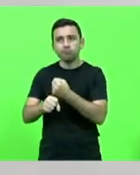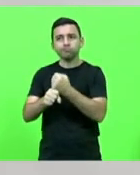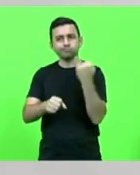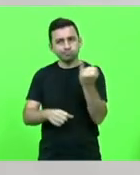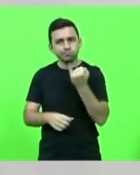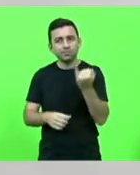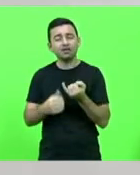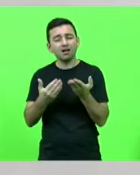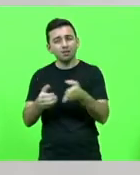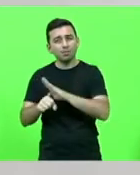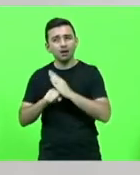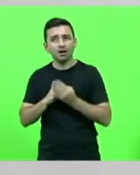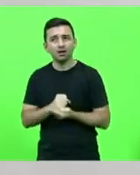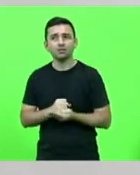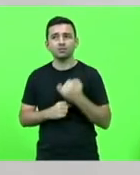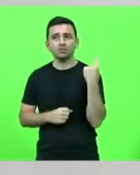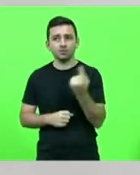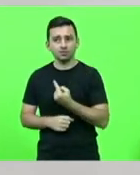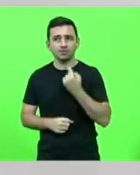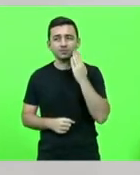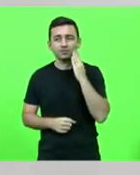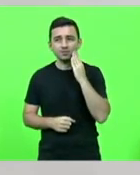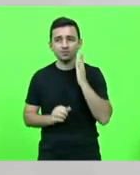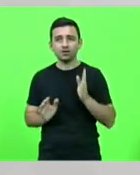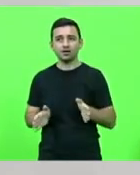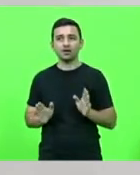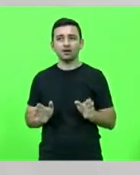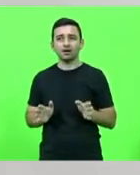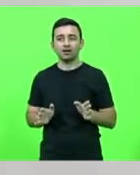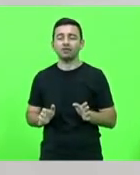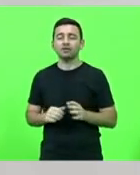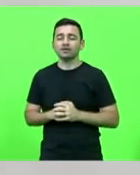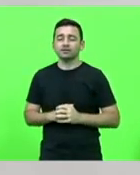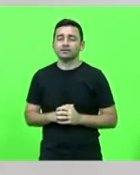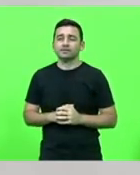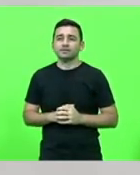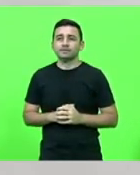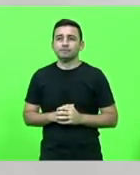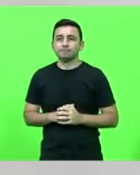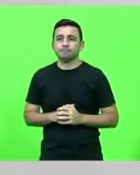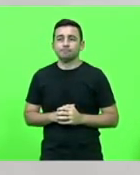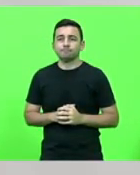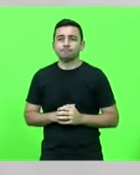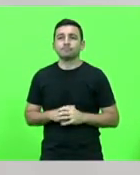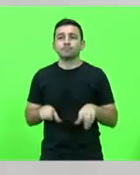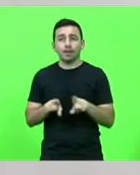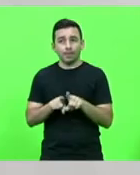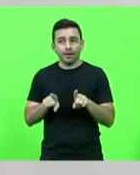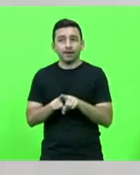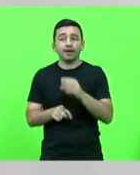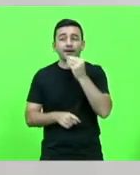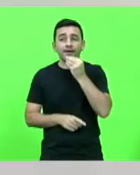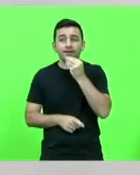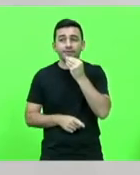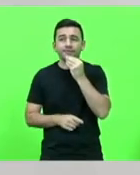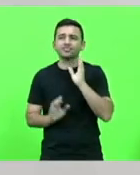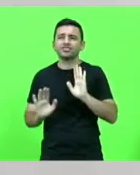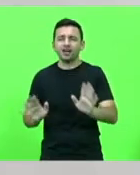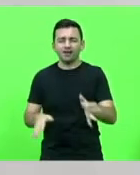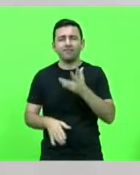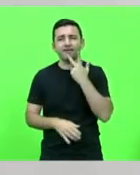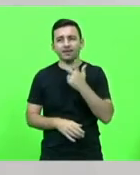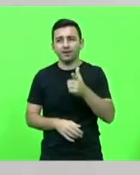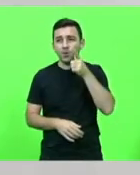bairro que nós temos lá do Gaspar Alto e claro eu falei aqui ontem inclusive da